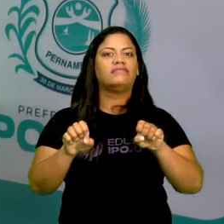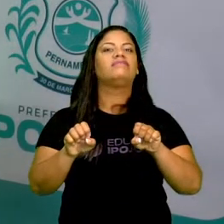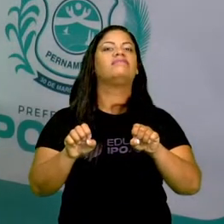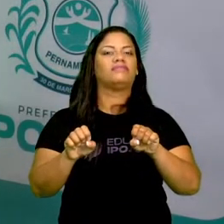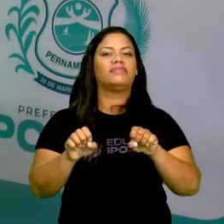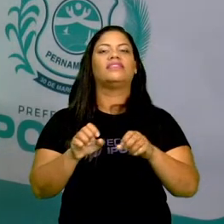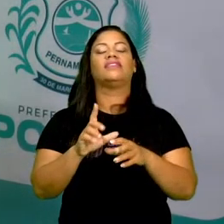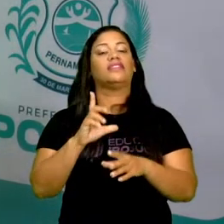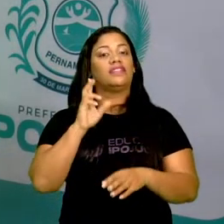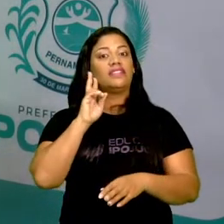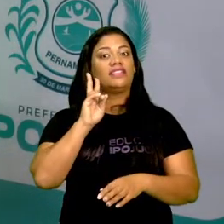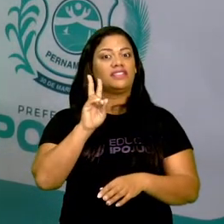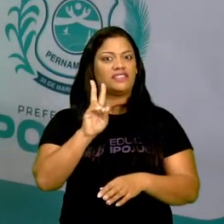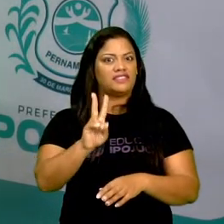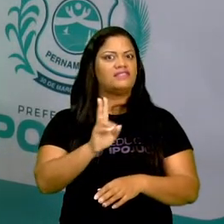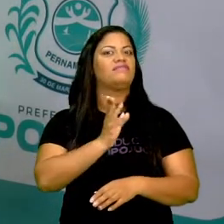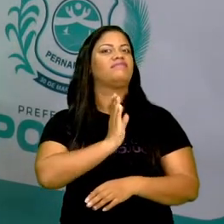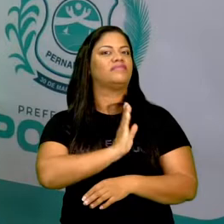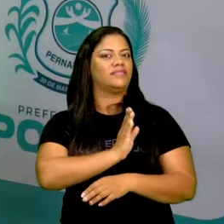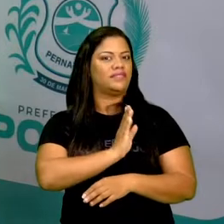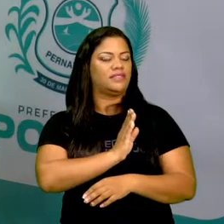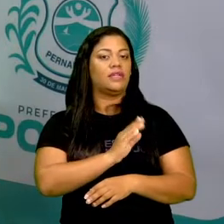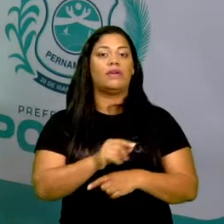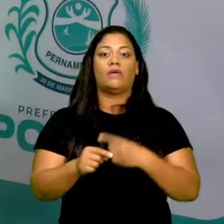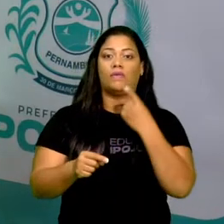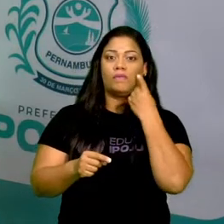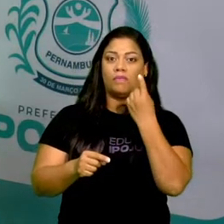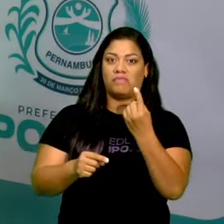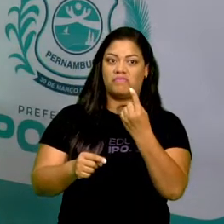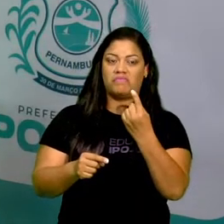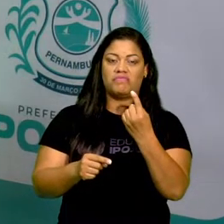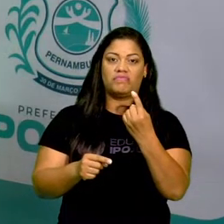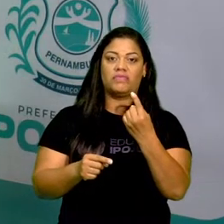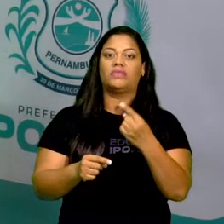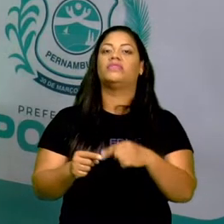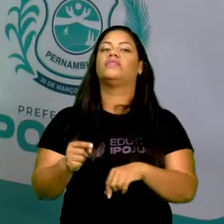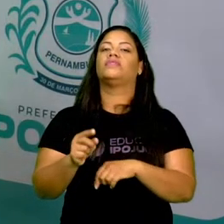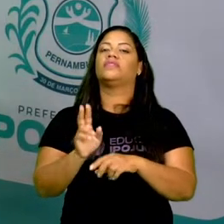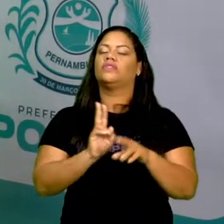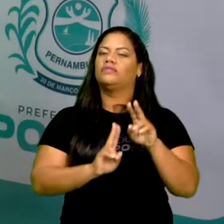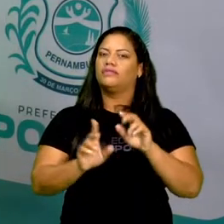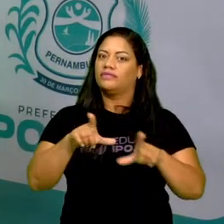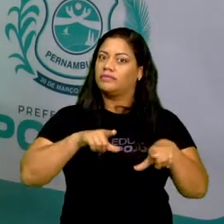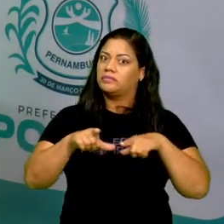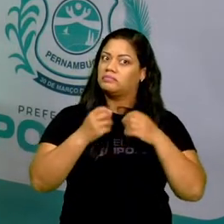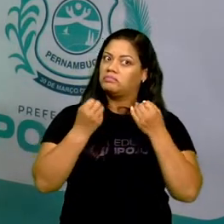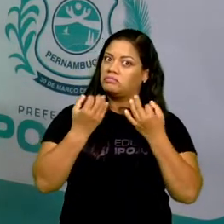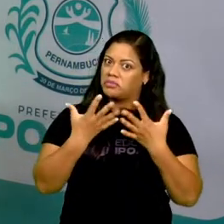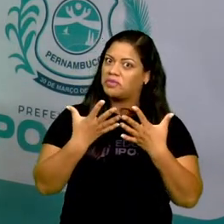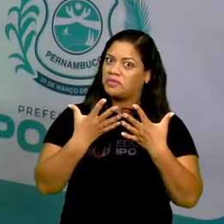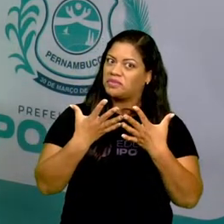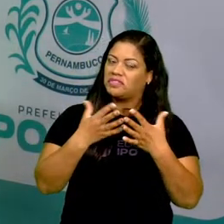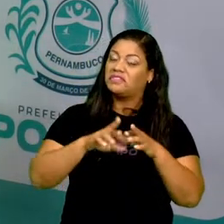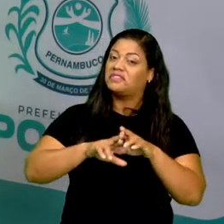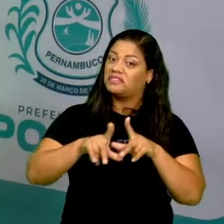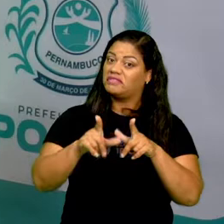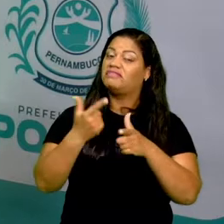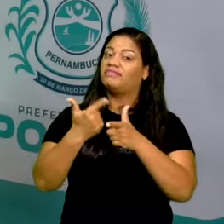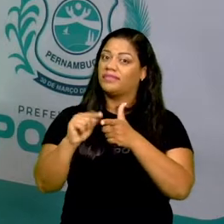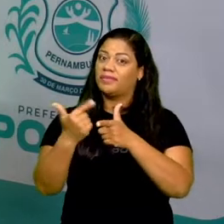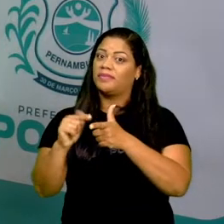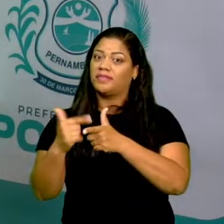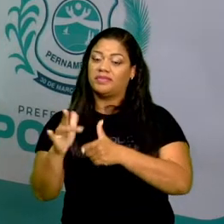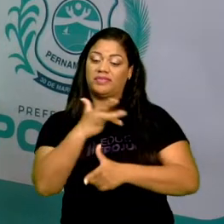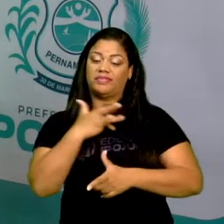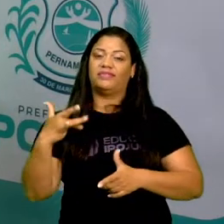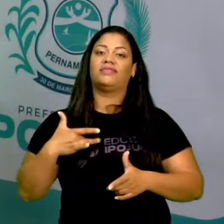a gente viu no sistema cardiovascular, se um dos órgãos não funcionar bem, dá problema nos outros também. Não